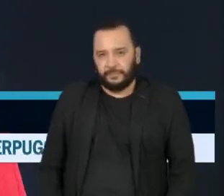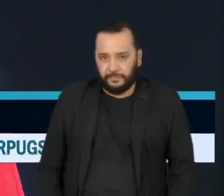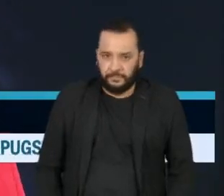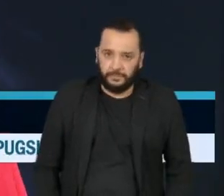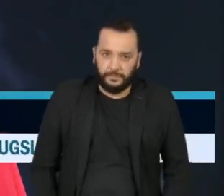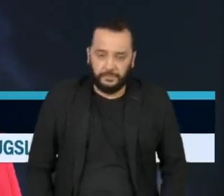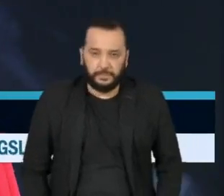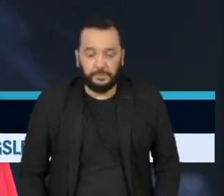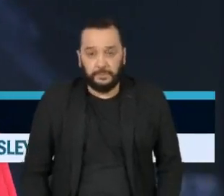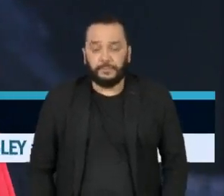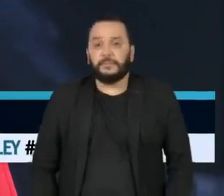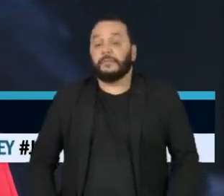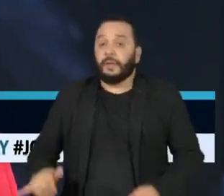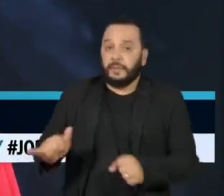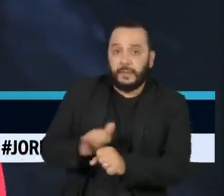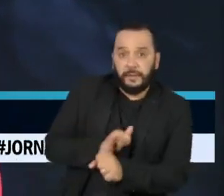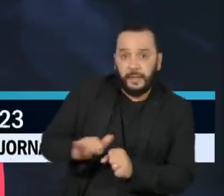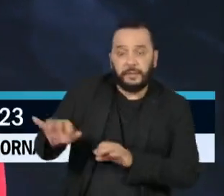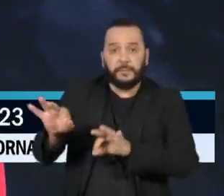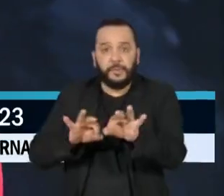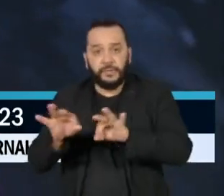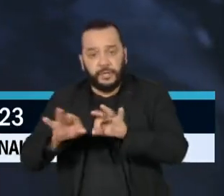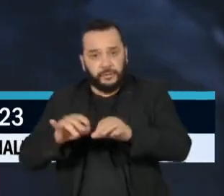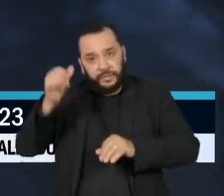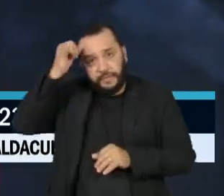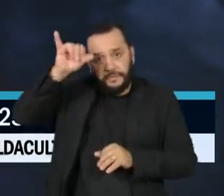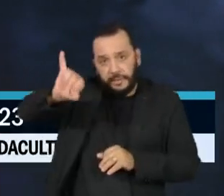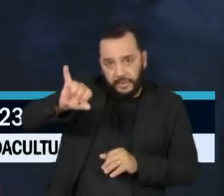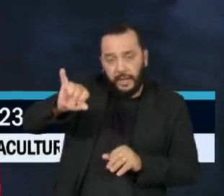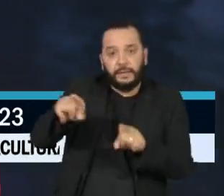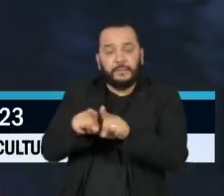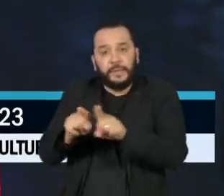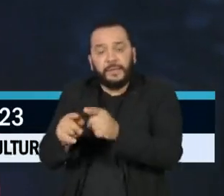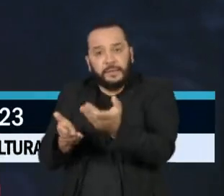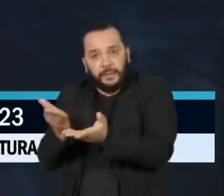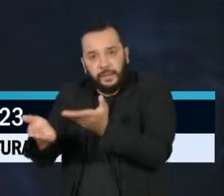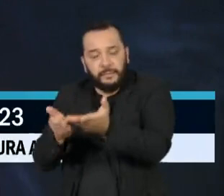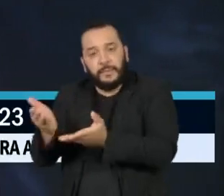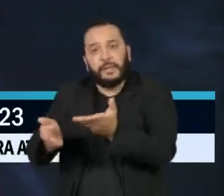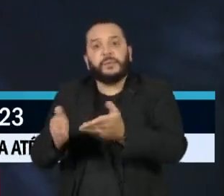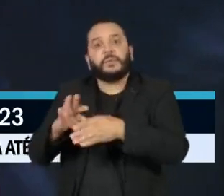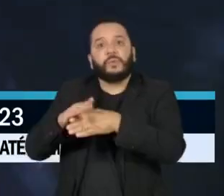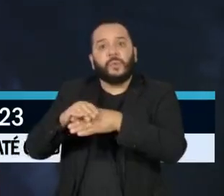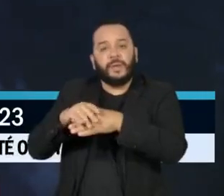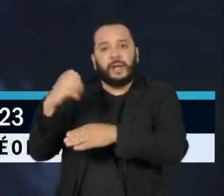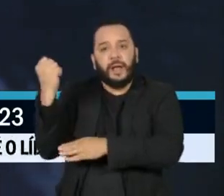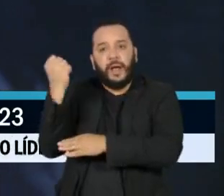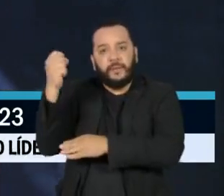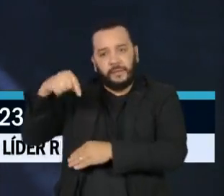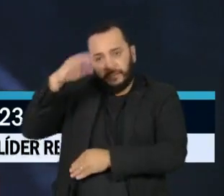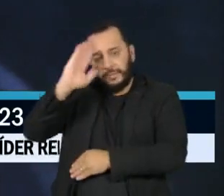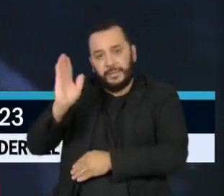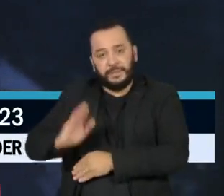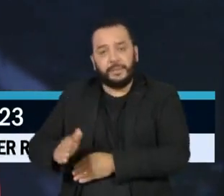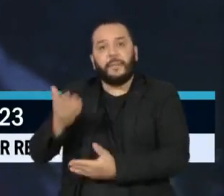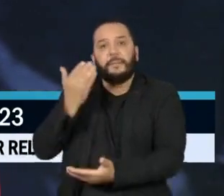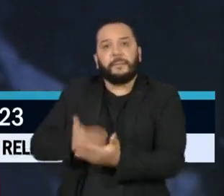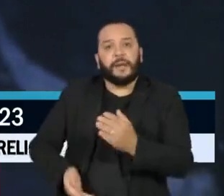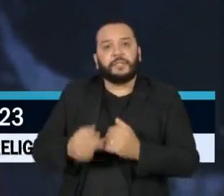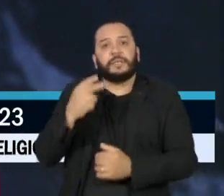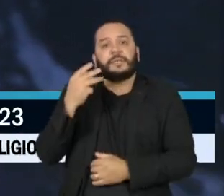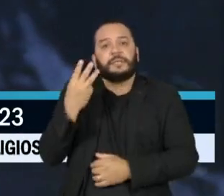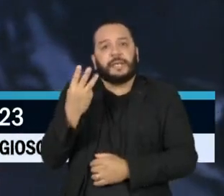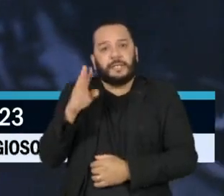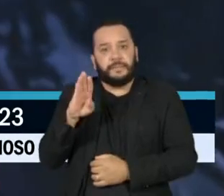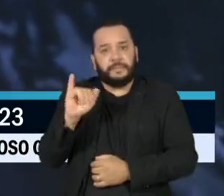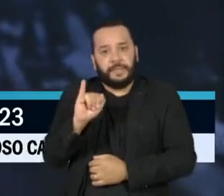Estratégias e programas de prevenção, assistência primária e tratamento de doenças graves no Brasil perdem mais de 3 bilhões de reais